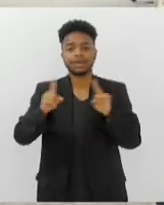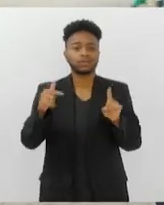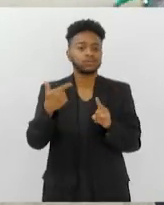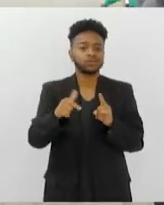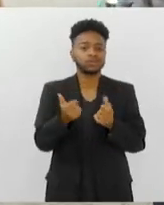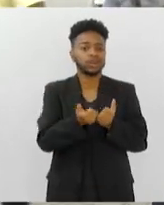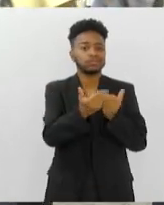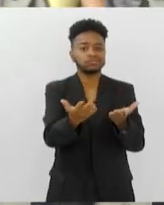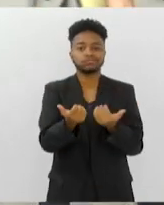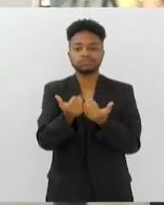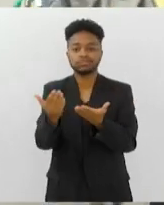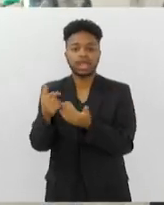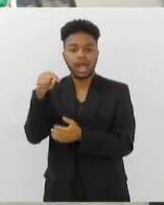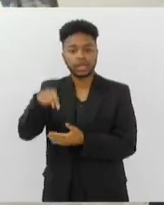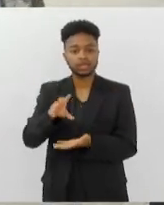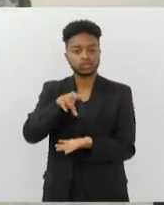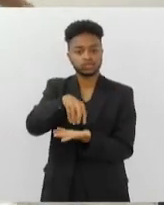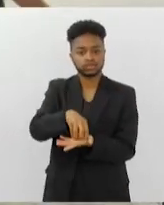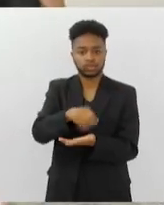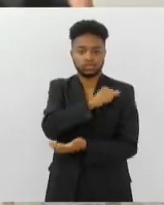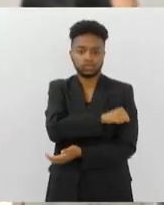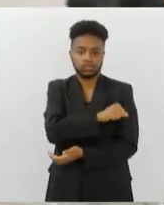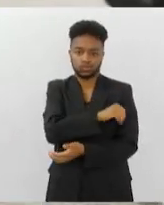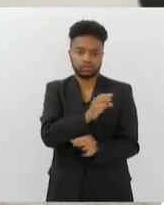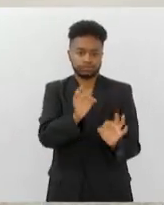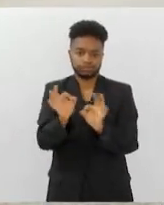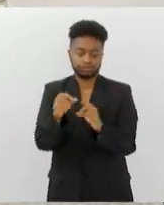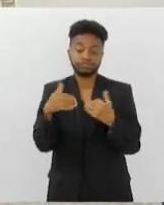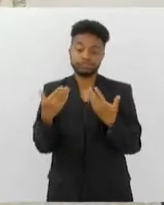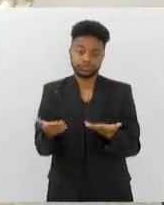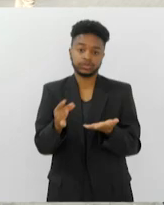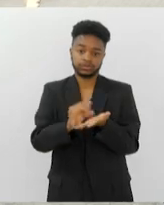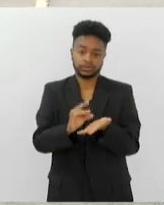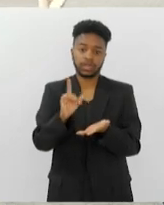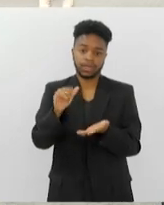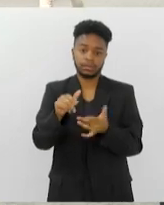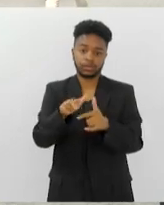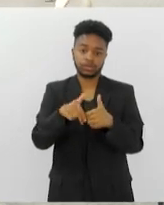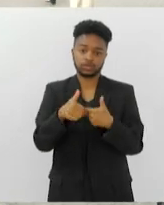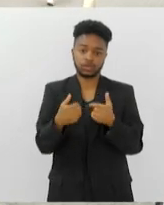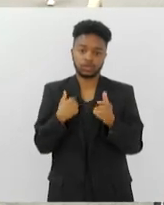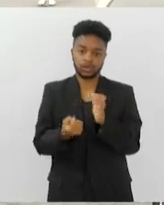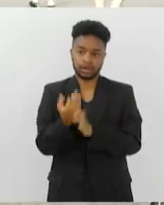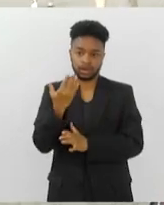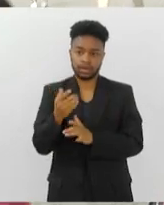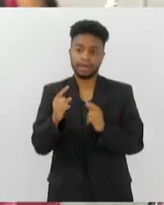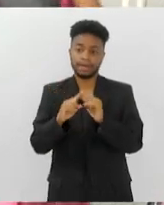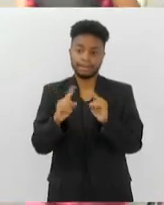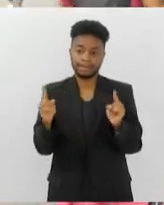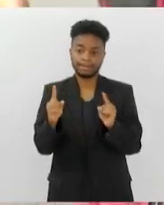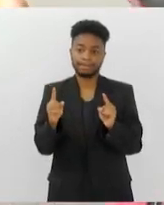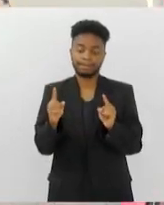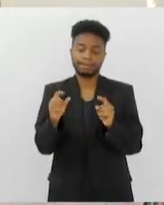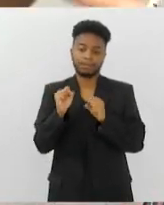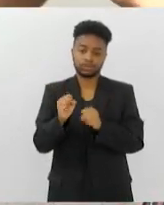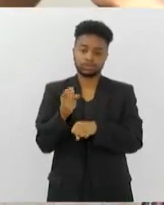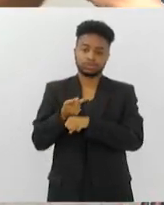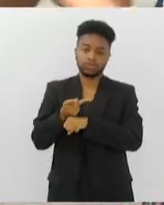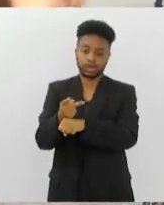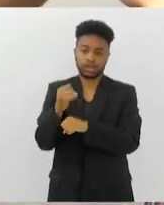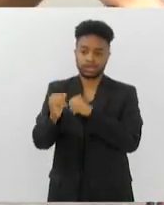aqui no centro da cidade. Então, isso foi um dos grandes motivos. Mas pode procurar na internet ou